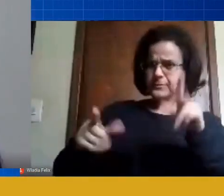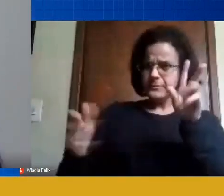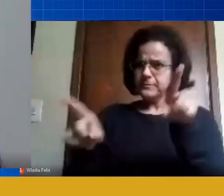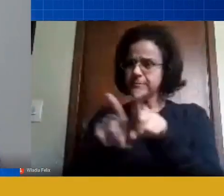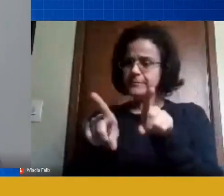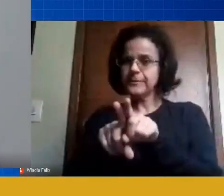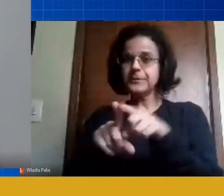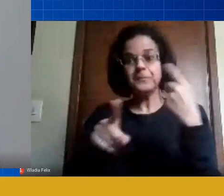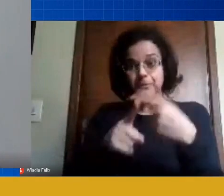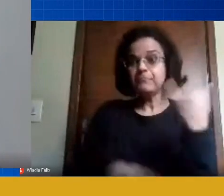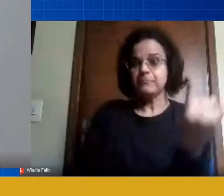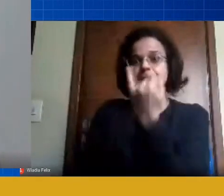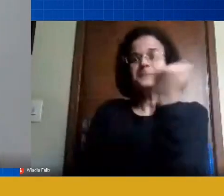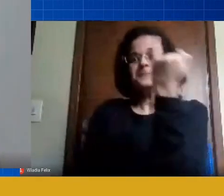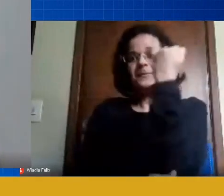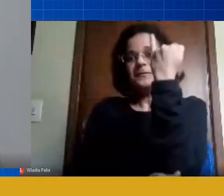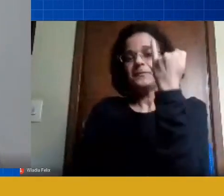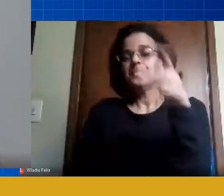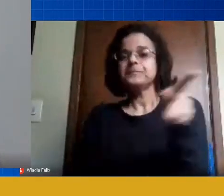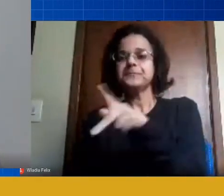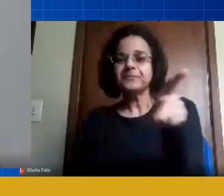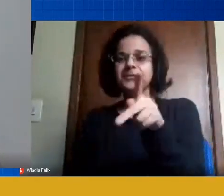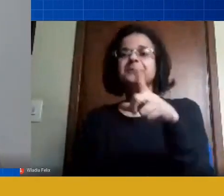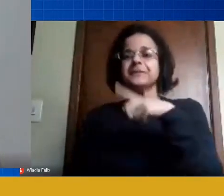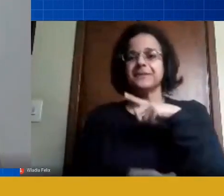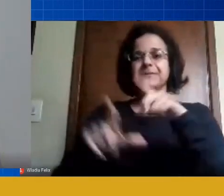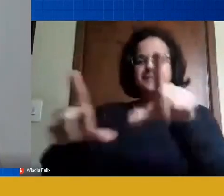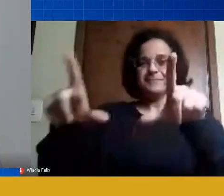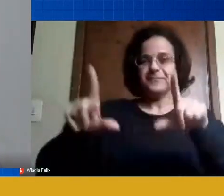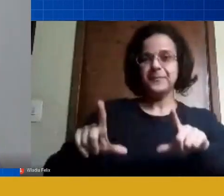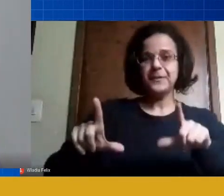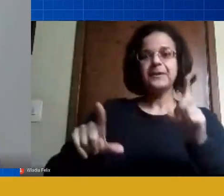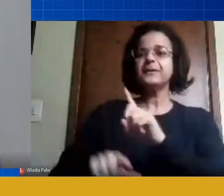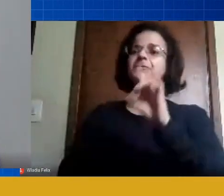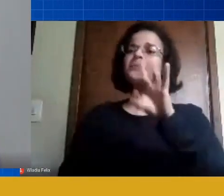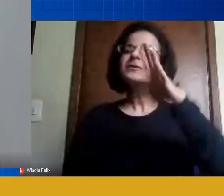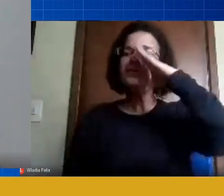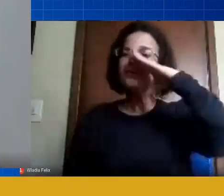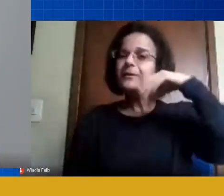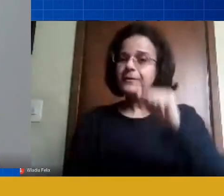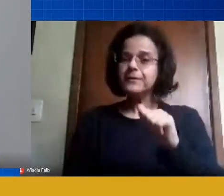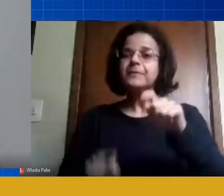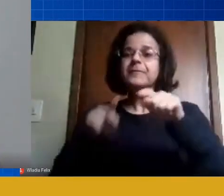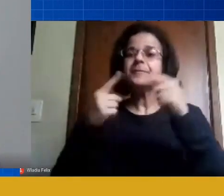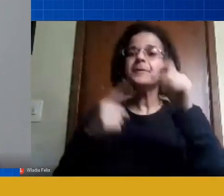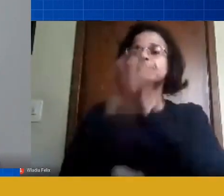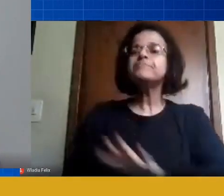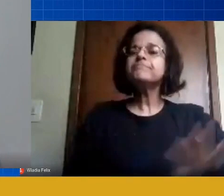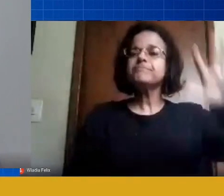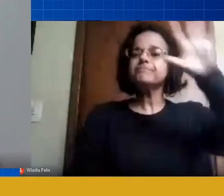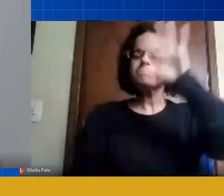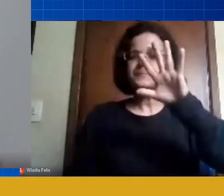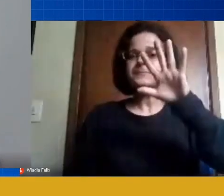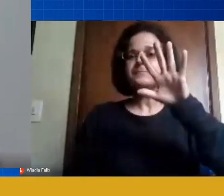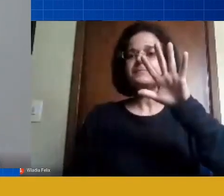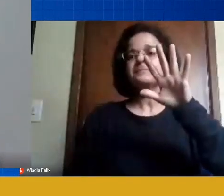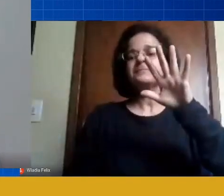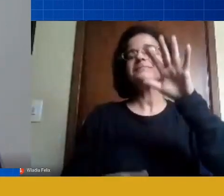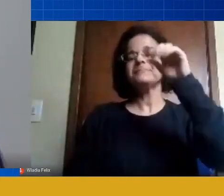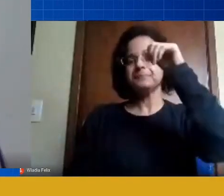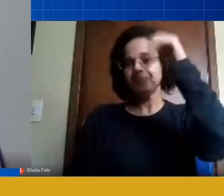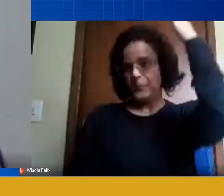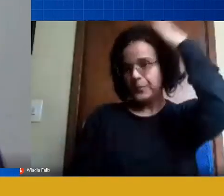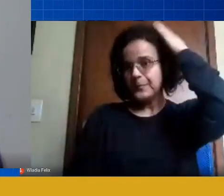ferramenta importante para os nossos professores, não só de Araucária, mas para todos os outros das redes aqui de ensino, de todo o